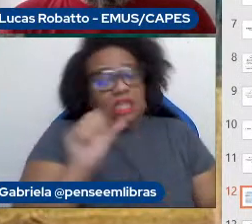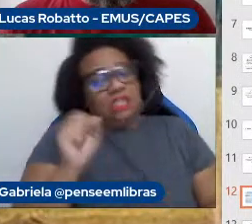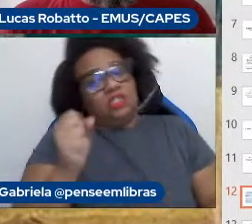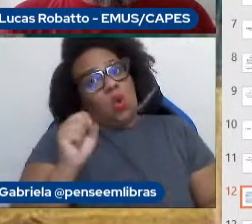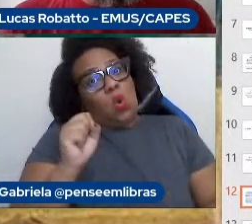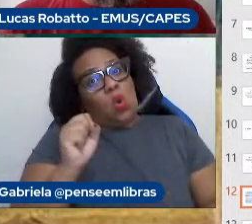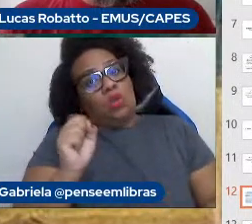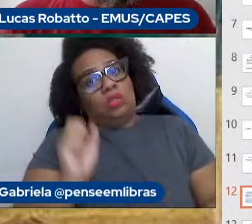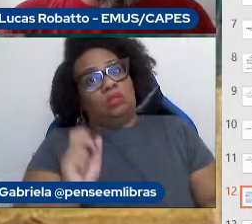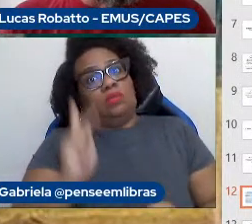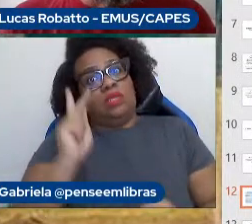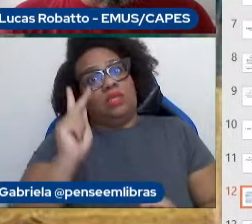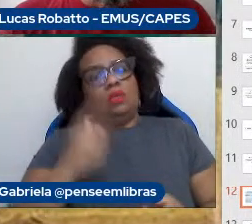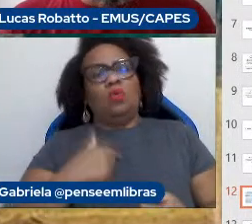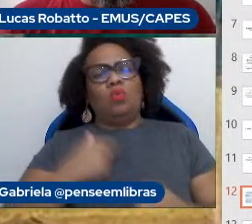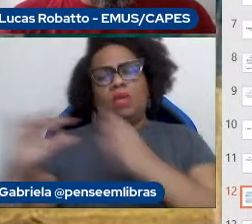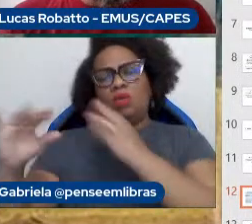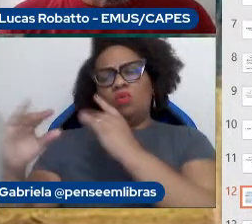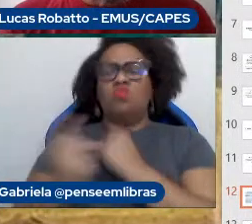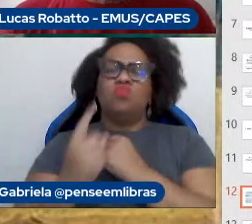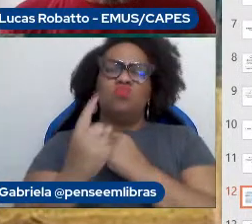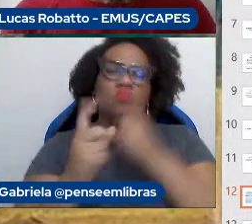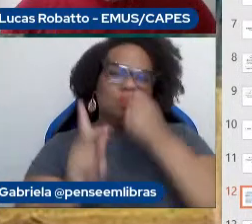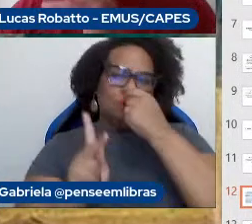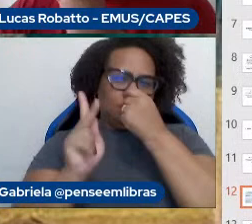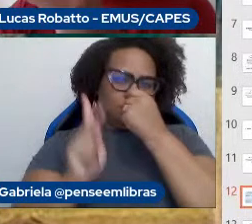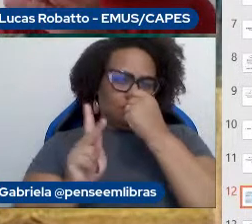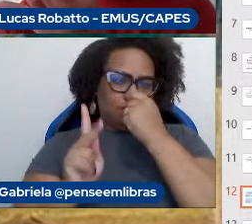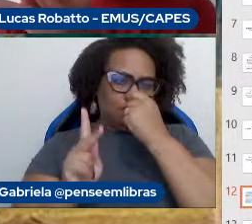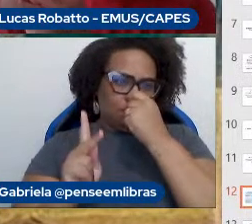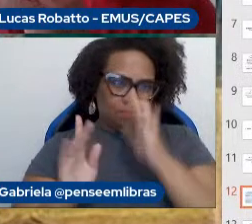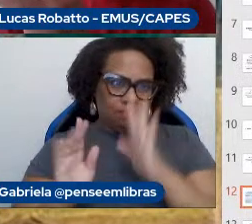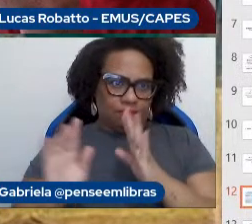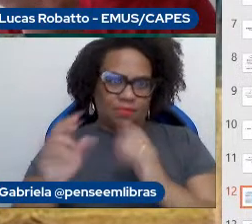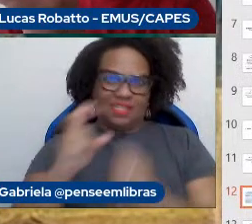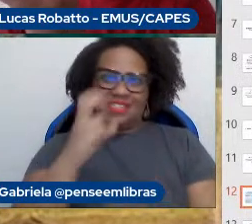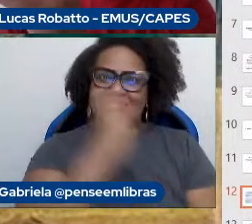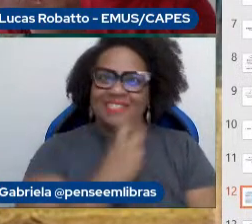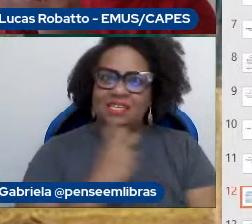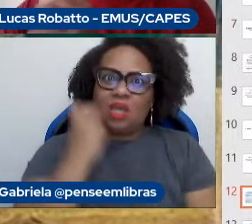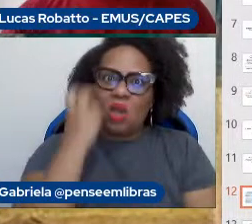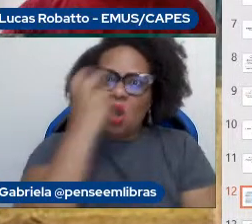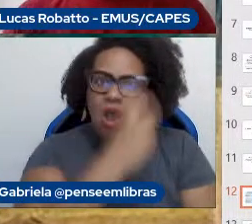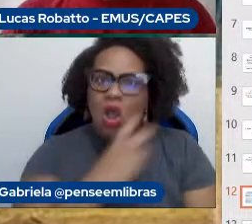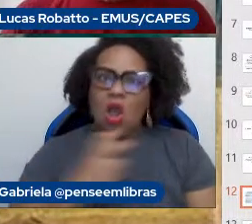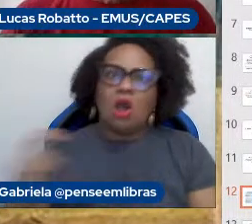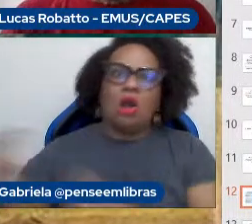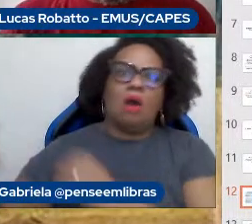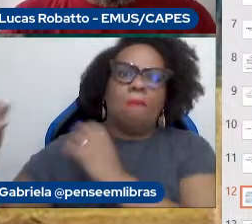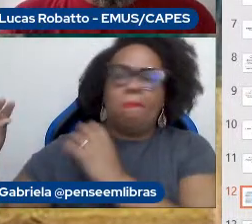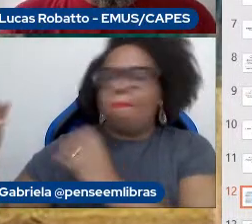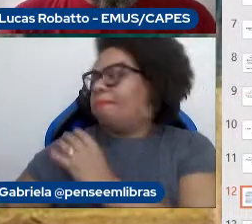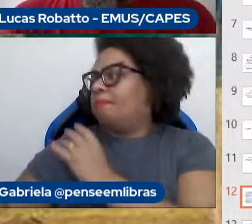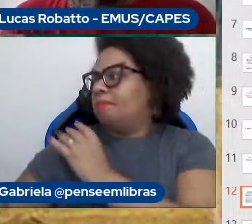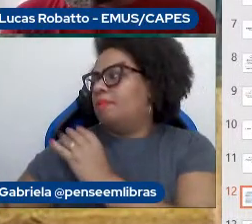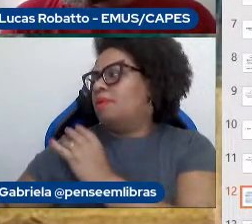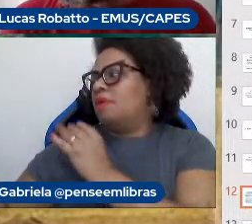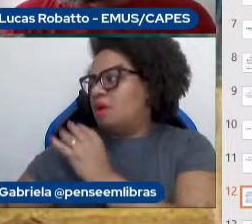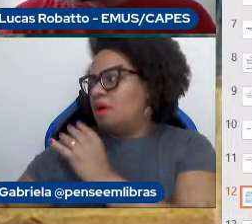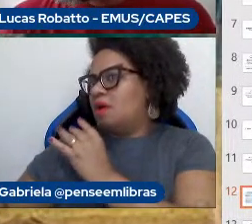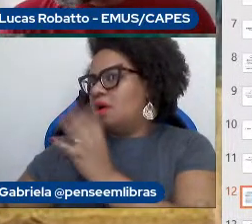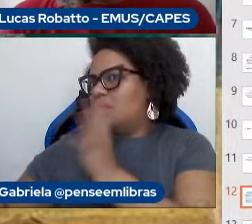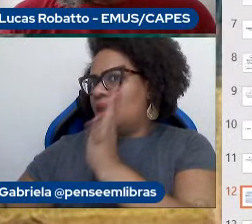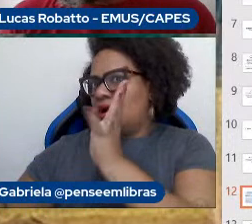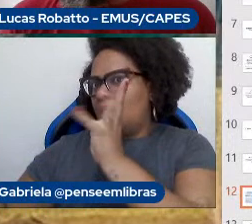O meu instrumento pesa um quilo e pouco. Você passar cinco, seis horas nessa posição é realmente algo